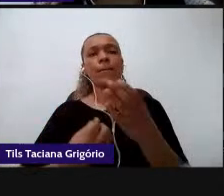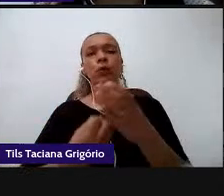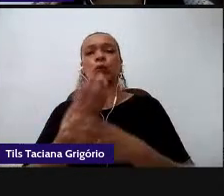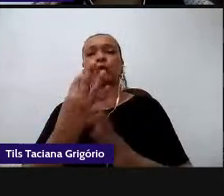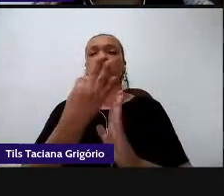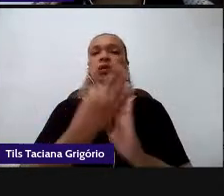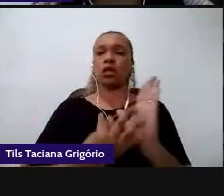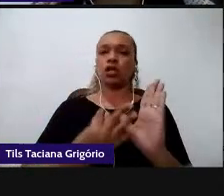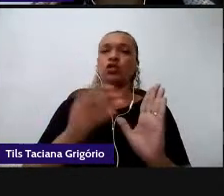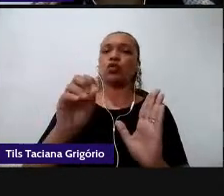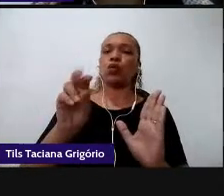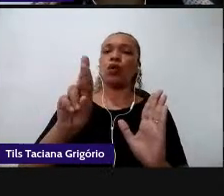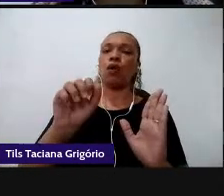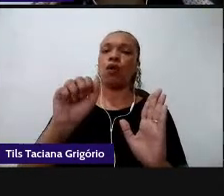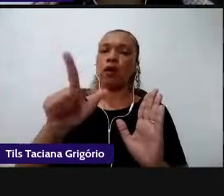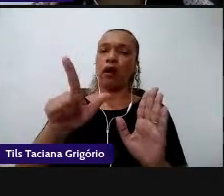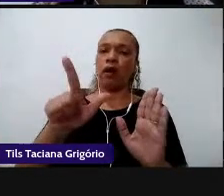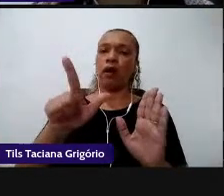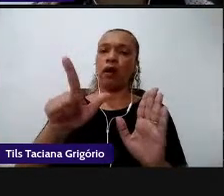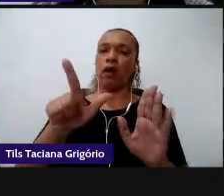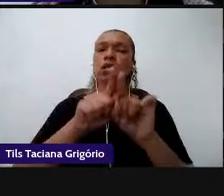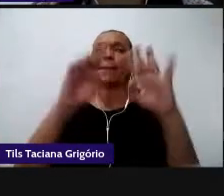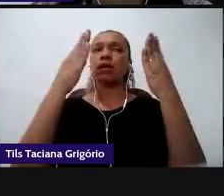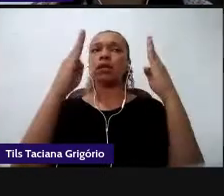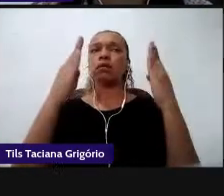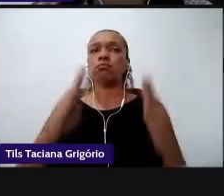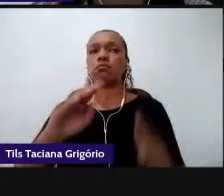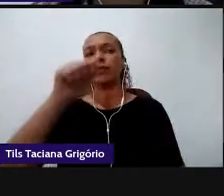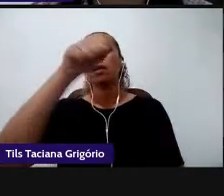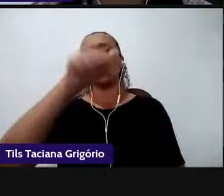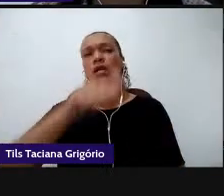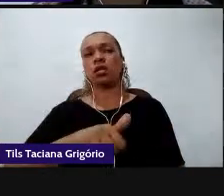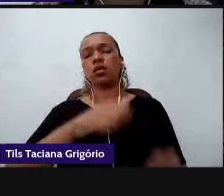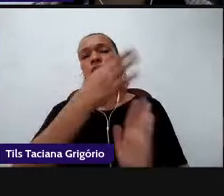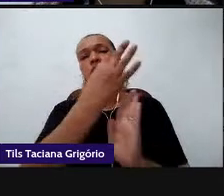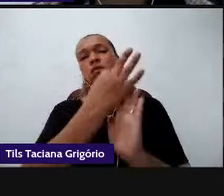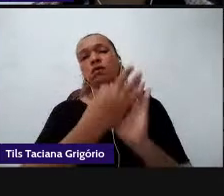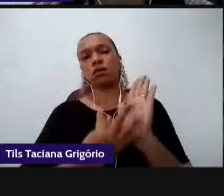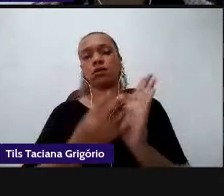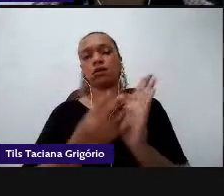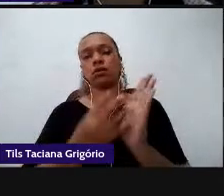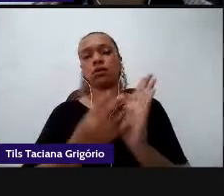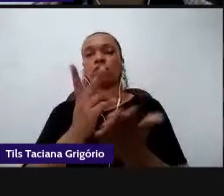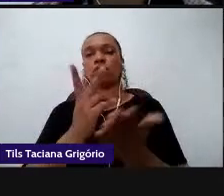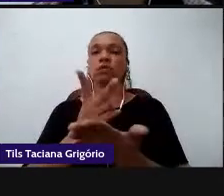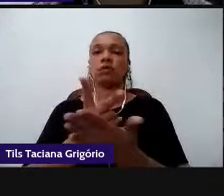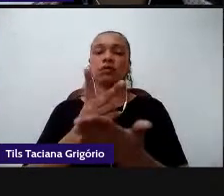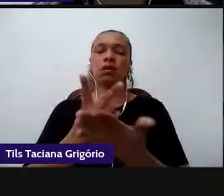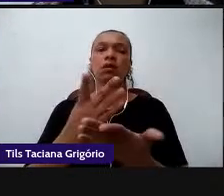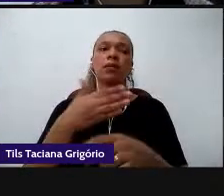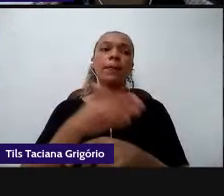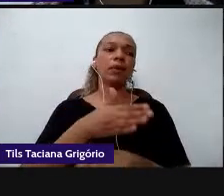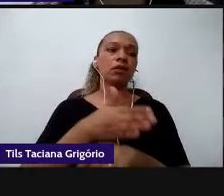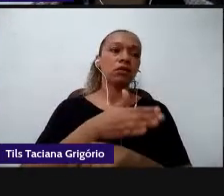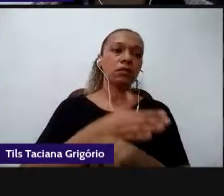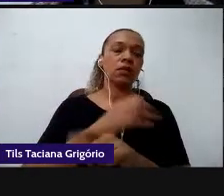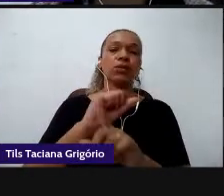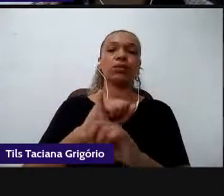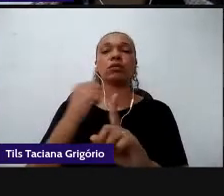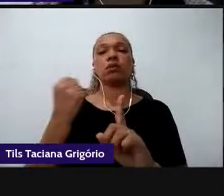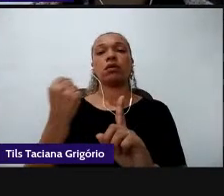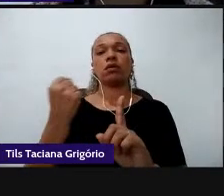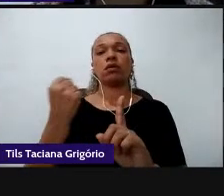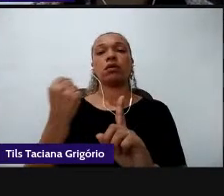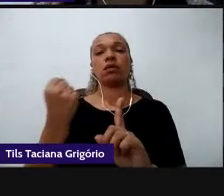sempre buscando essa participação social essa participação significativa e também